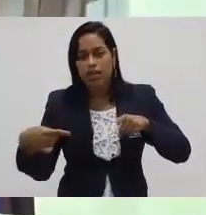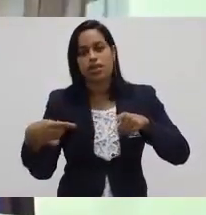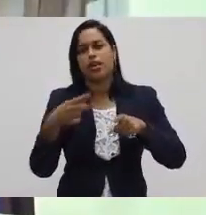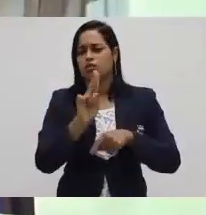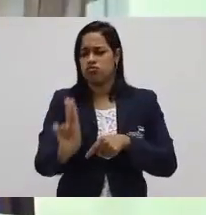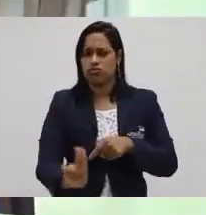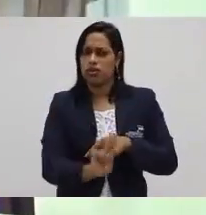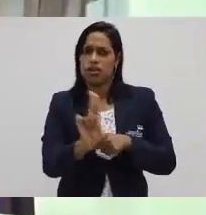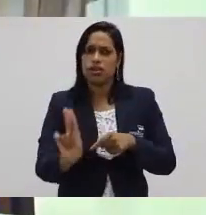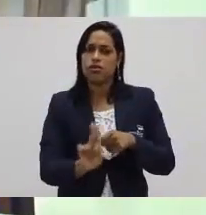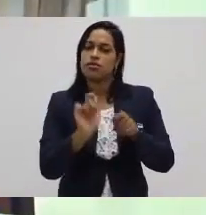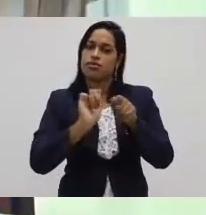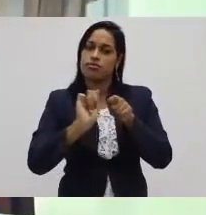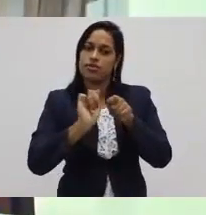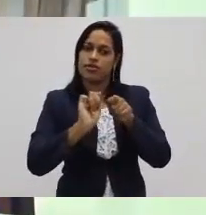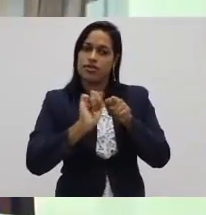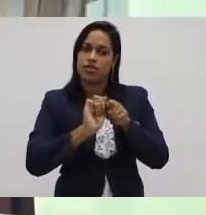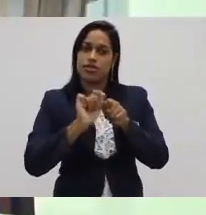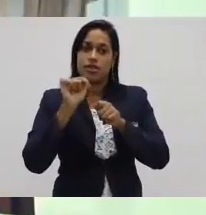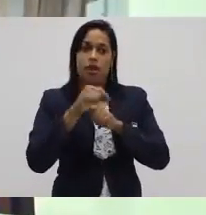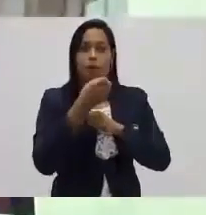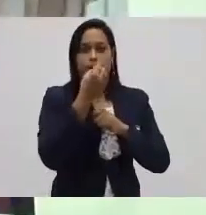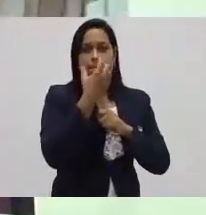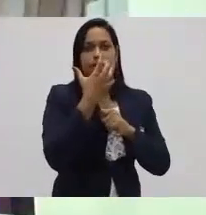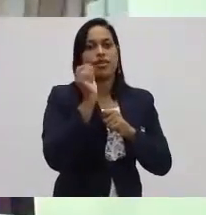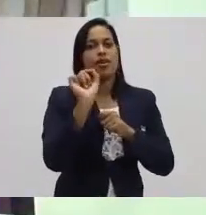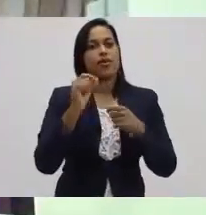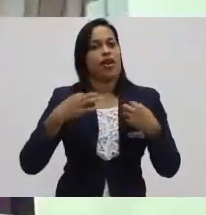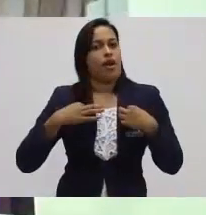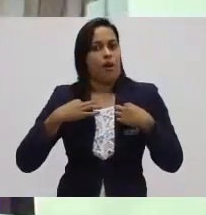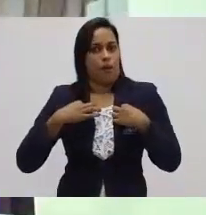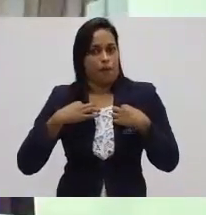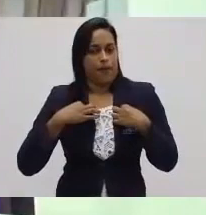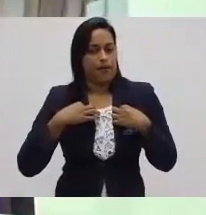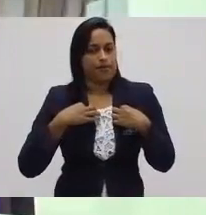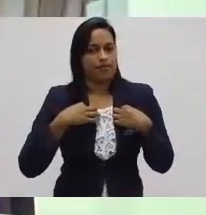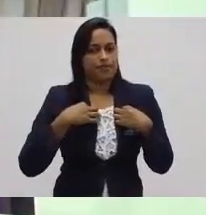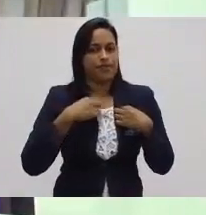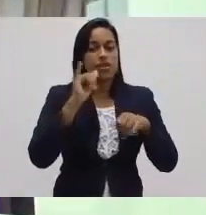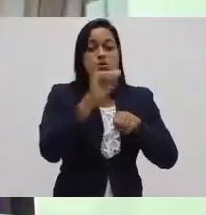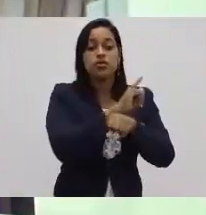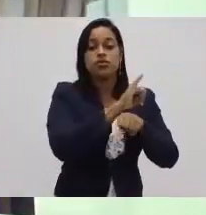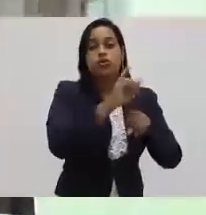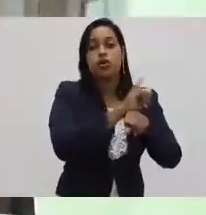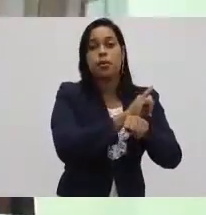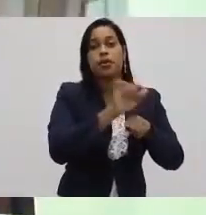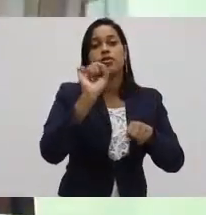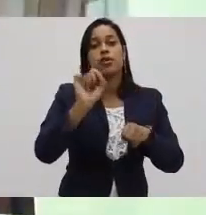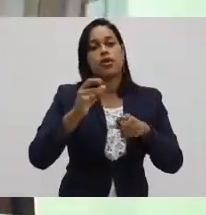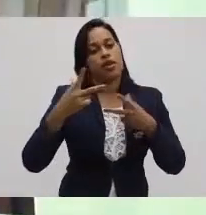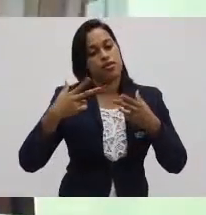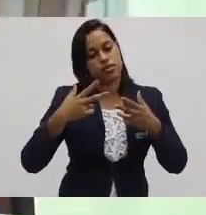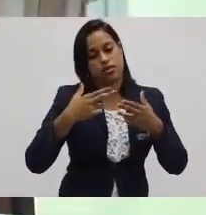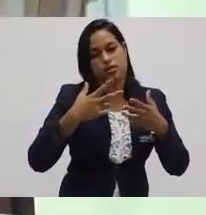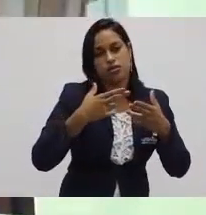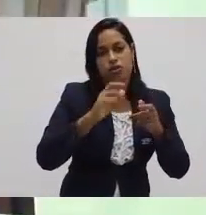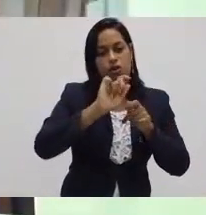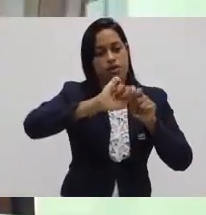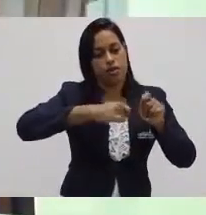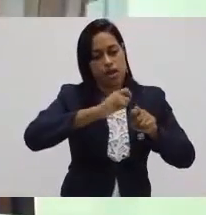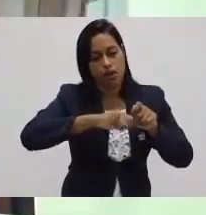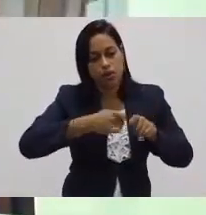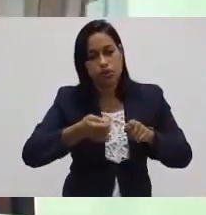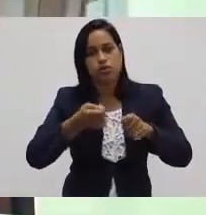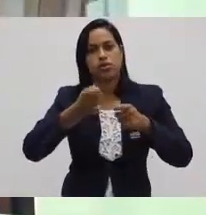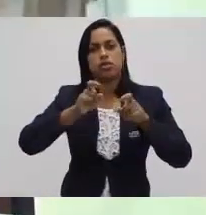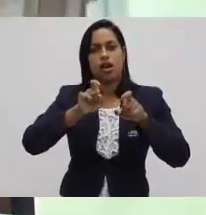para fazer o bem, que no caso dela, é a roupa. E os instrumentos de produção são a tesoura, agulha, máquina